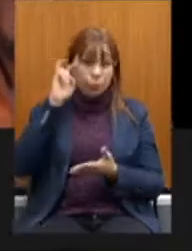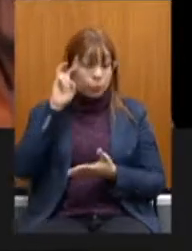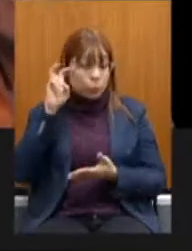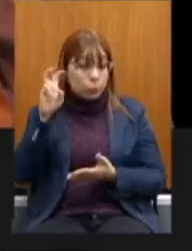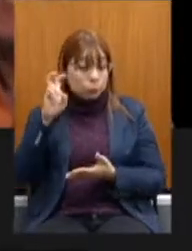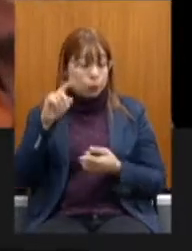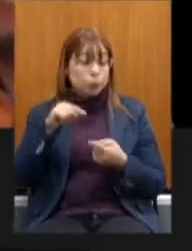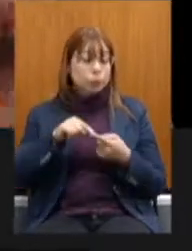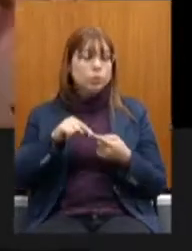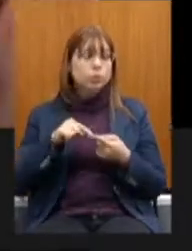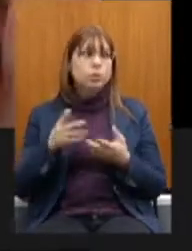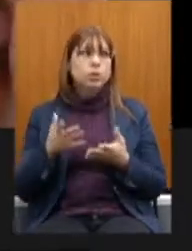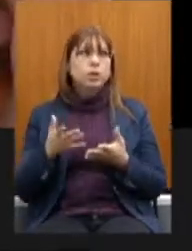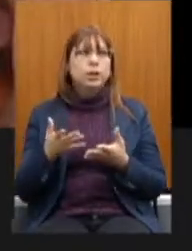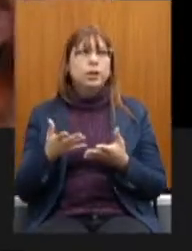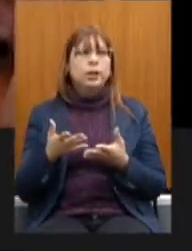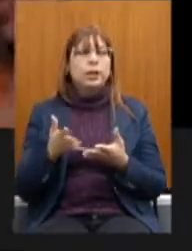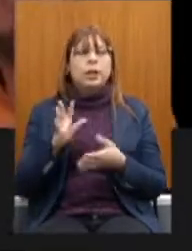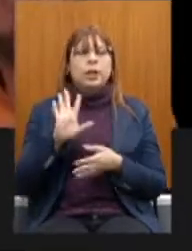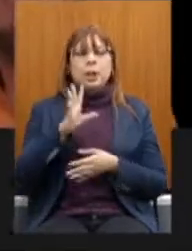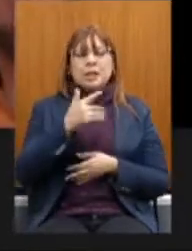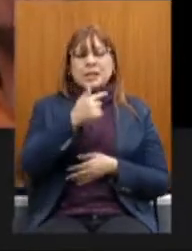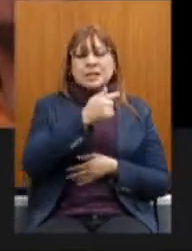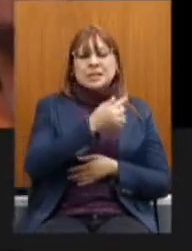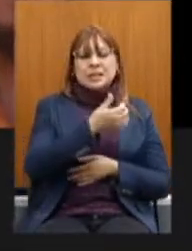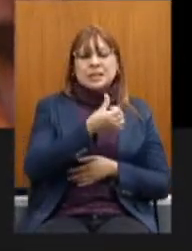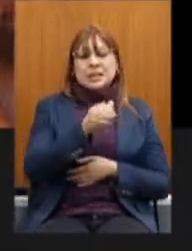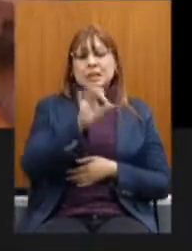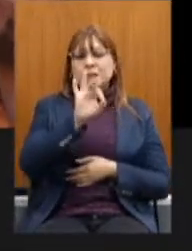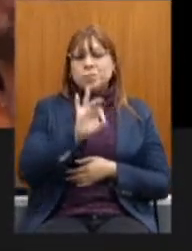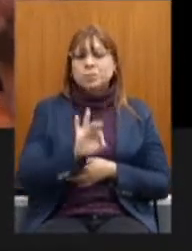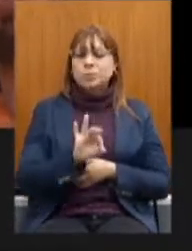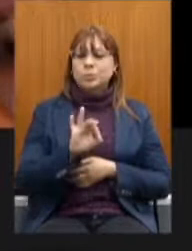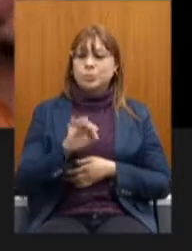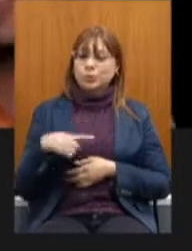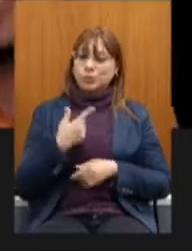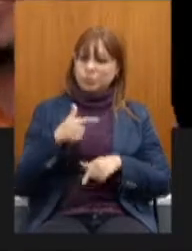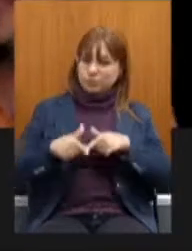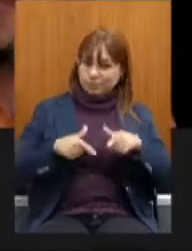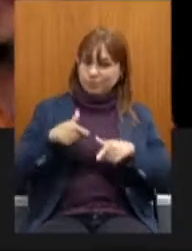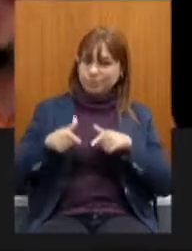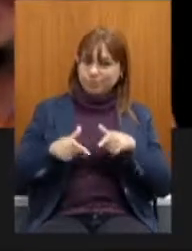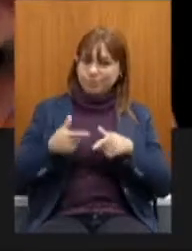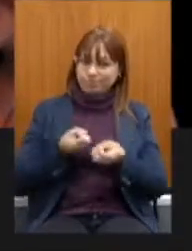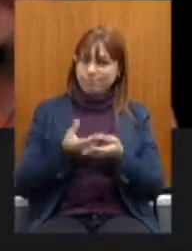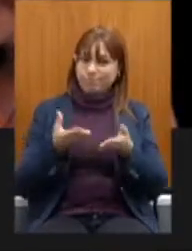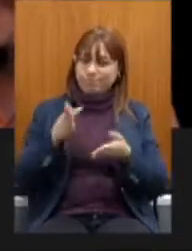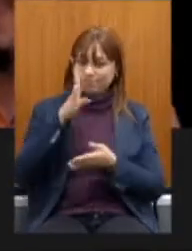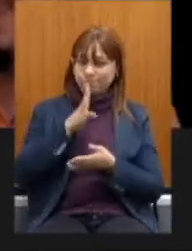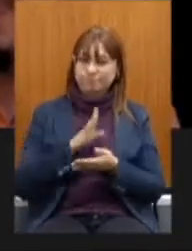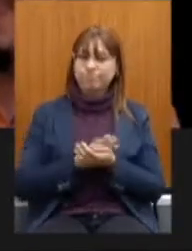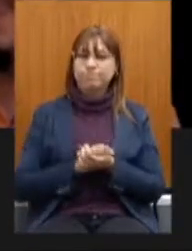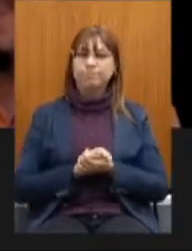em 76% das nossas atividades que a gente realiza. Pode passar para mim?